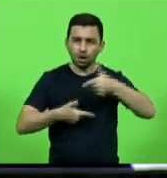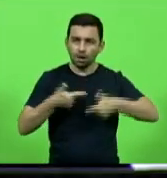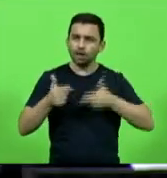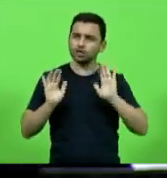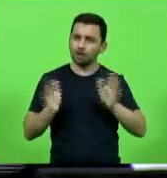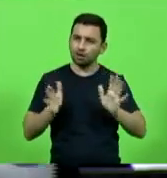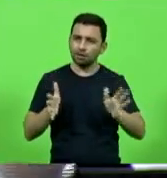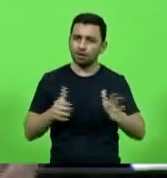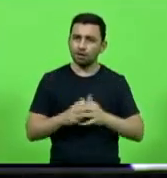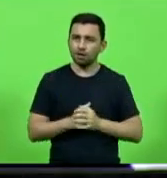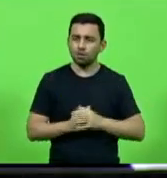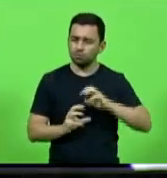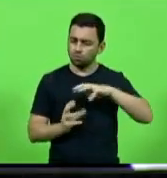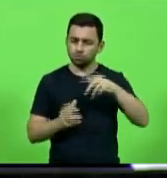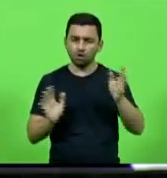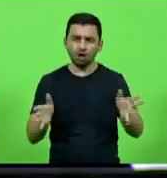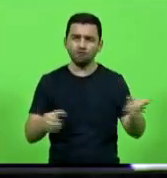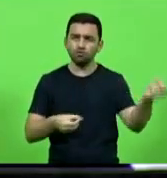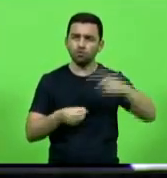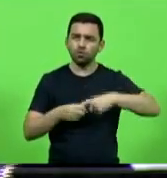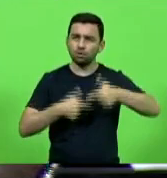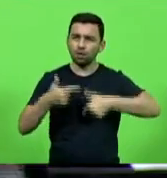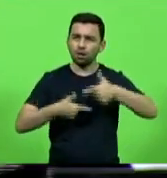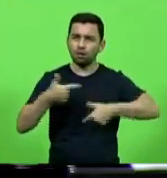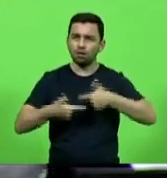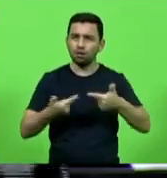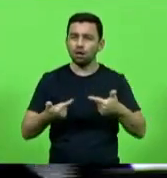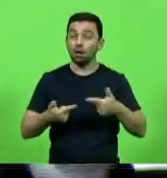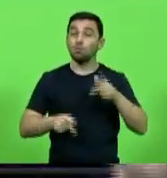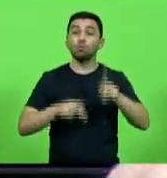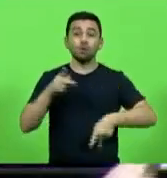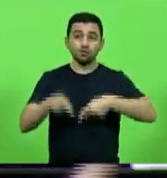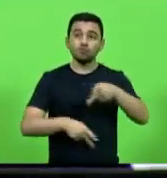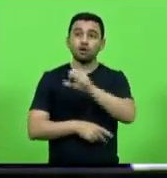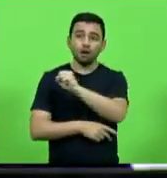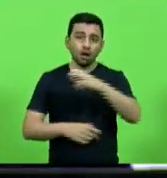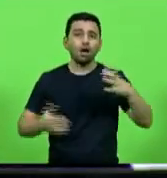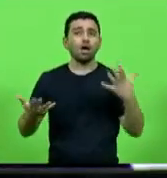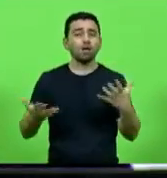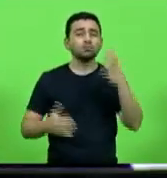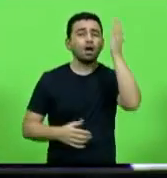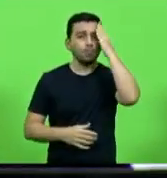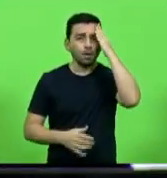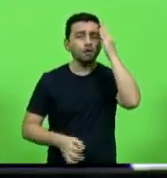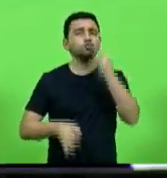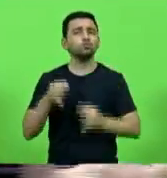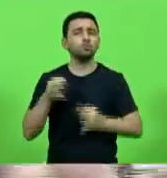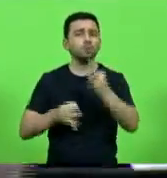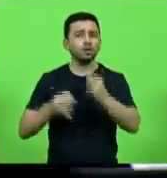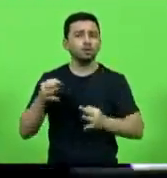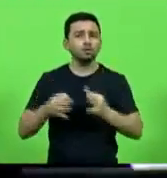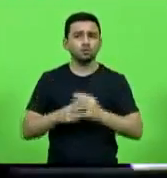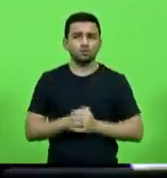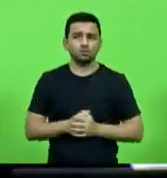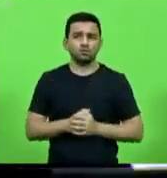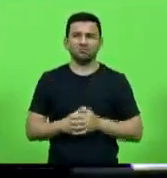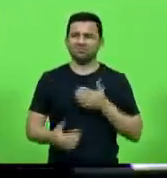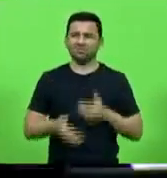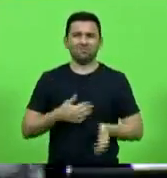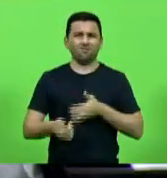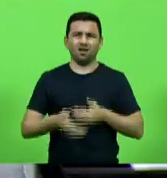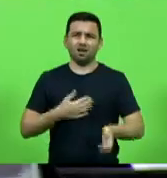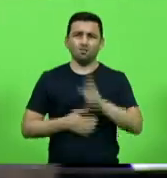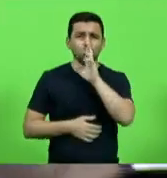o mundo voltou a trabalhar e os catarinenses querem saber o julgamento não importa qual vai ser o